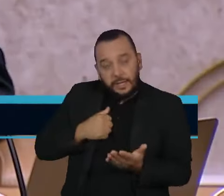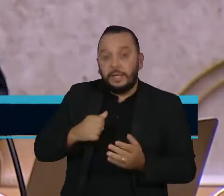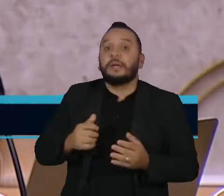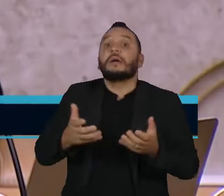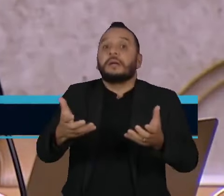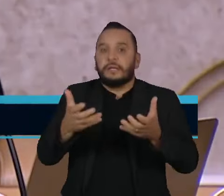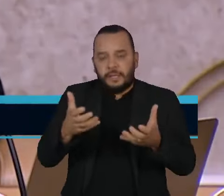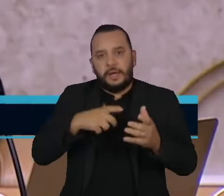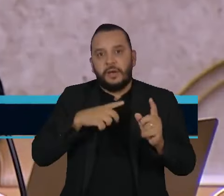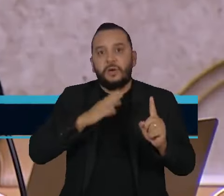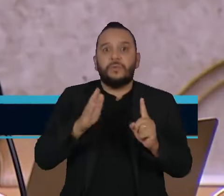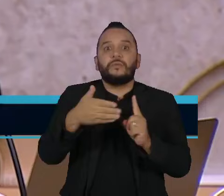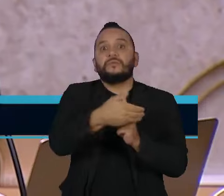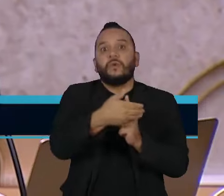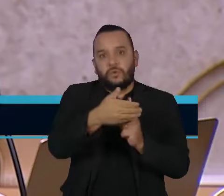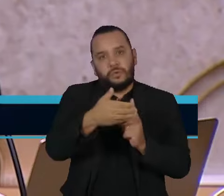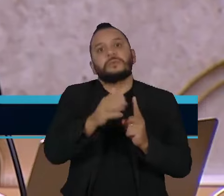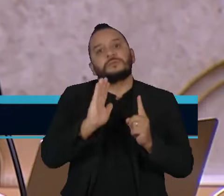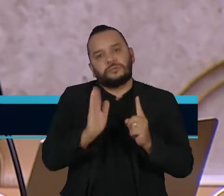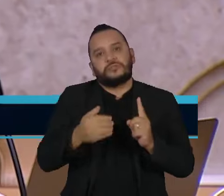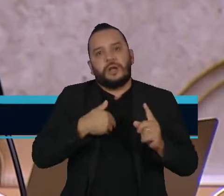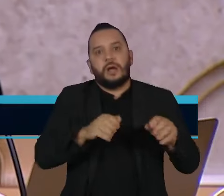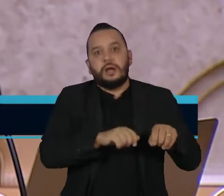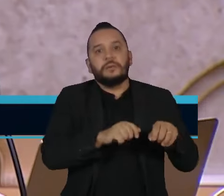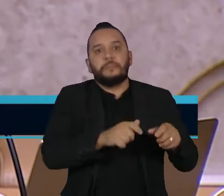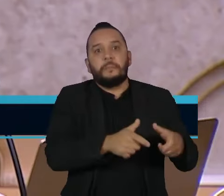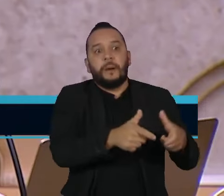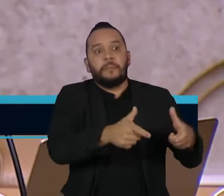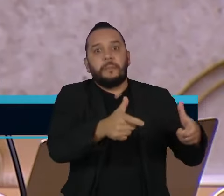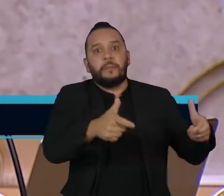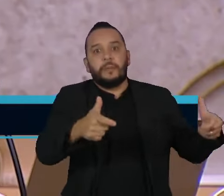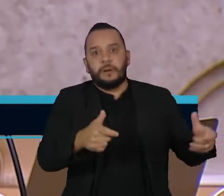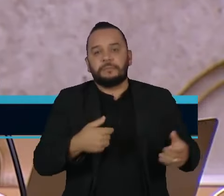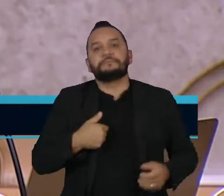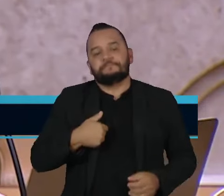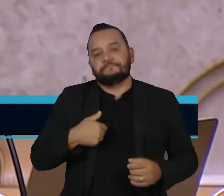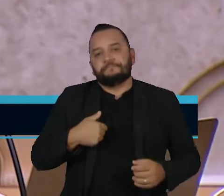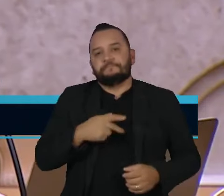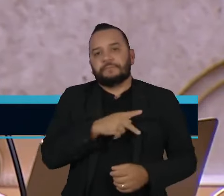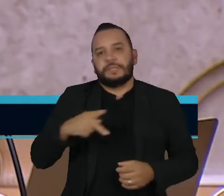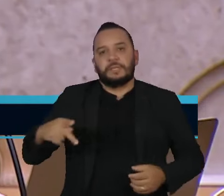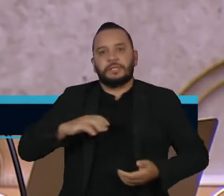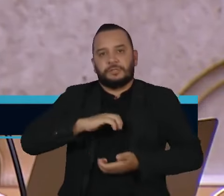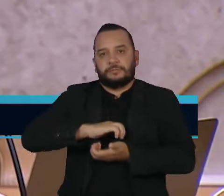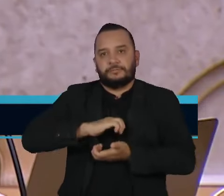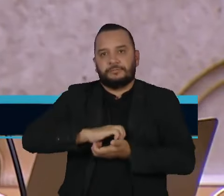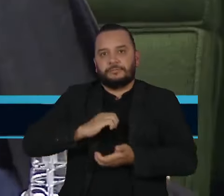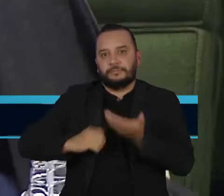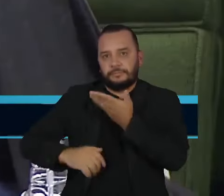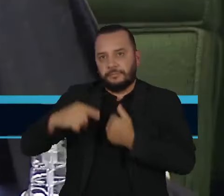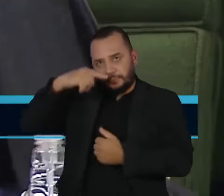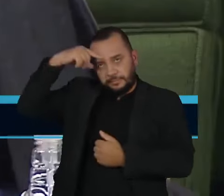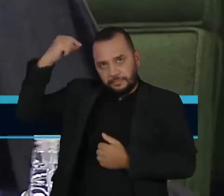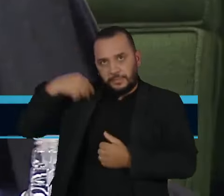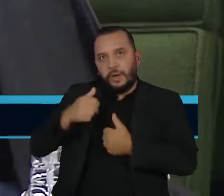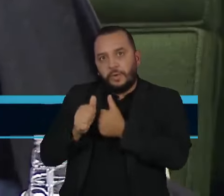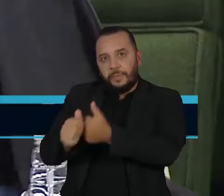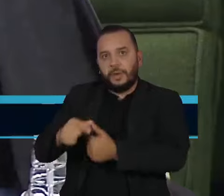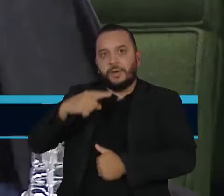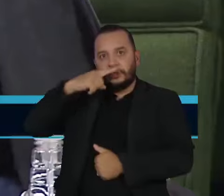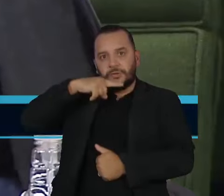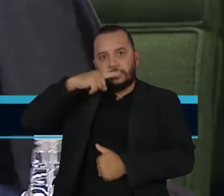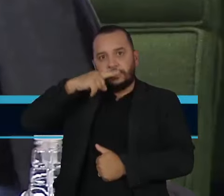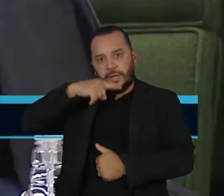alcance do chamado foro privilegiado. O presidente do Supremo, Luiz Roberto Barroso, acompanhou o relator Gilmar Mendes, que